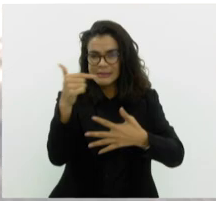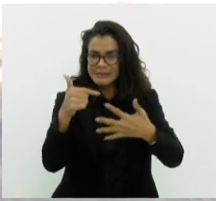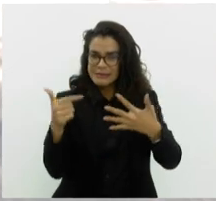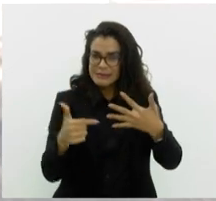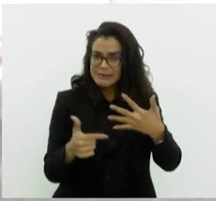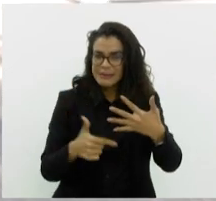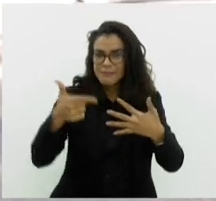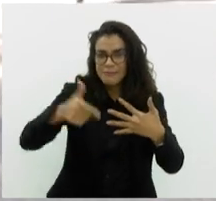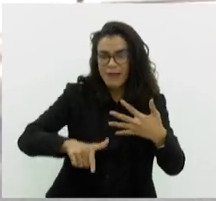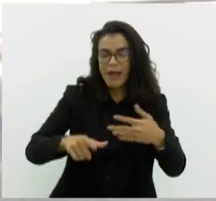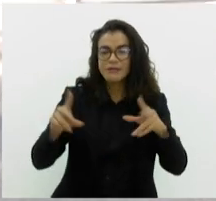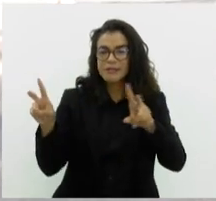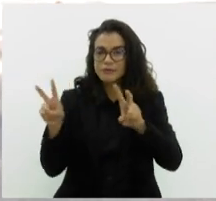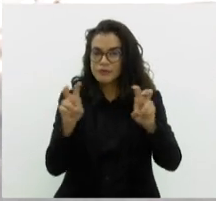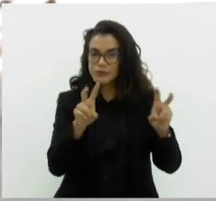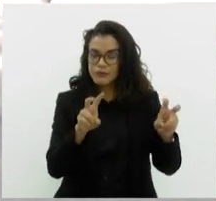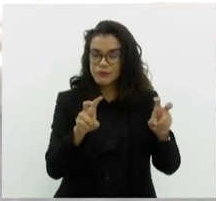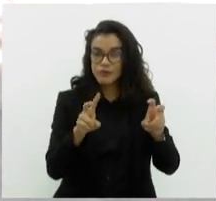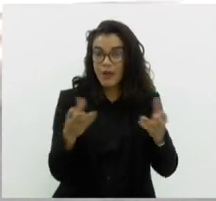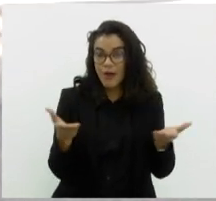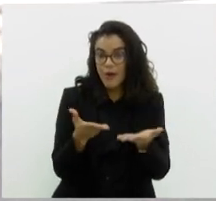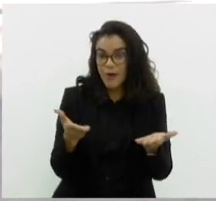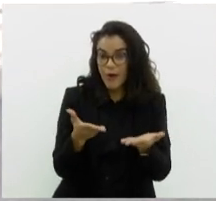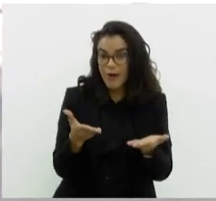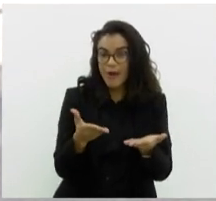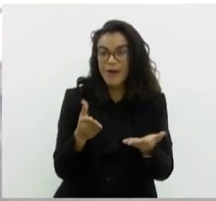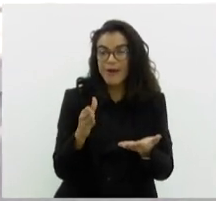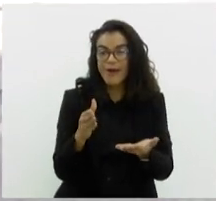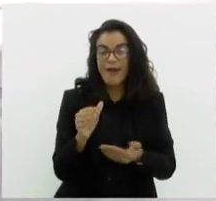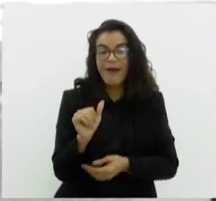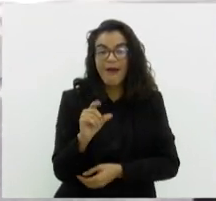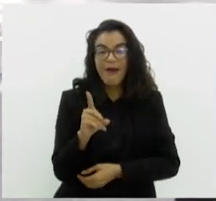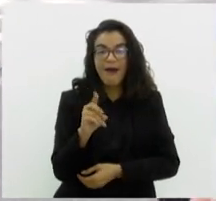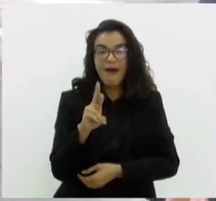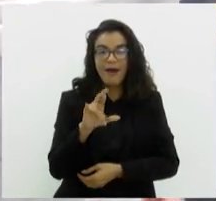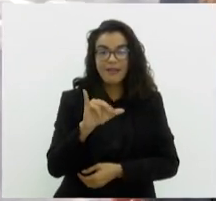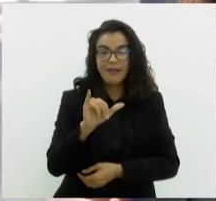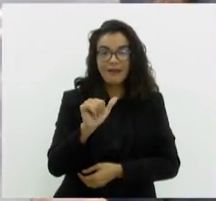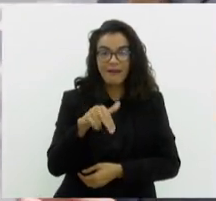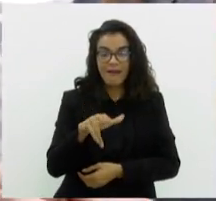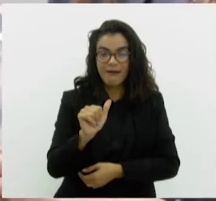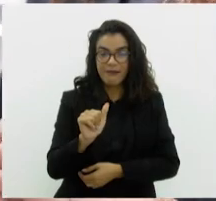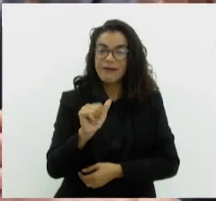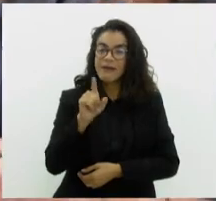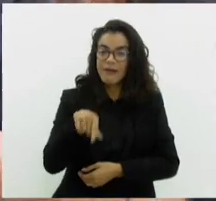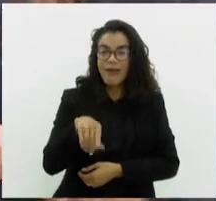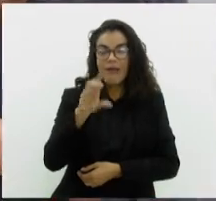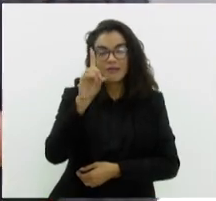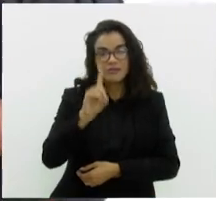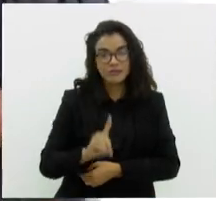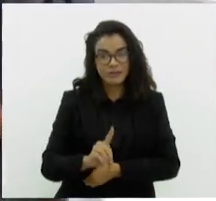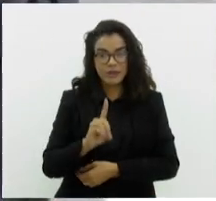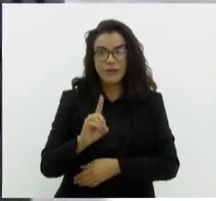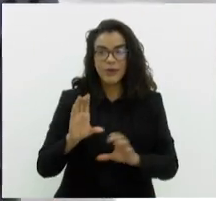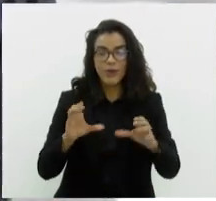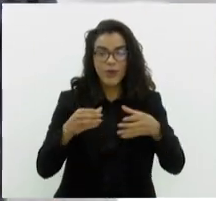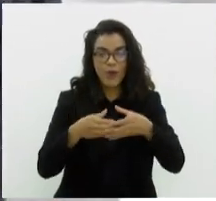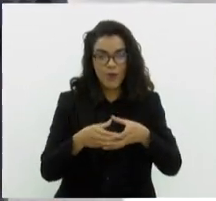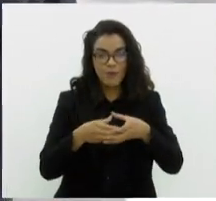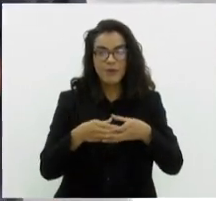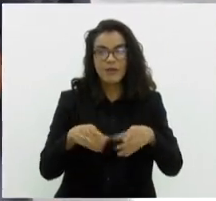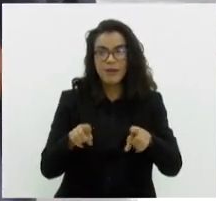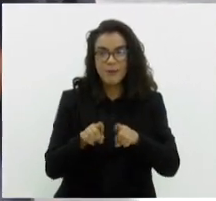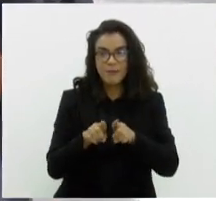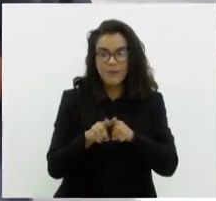ao longo dos próximos dias. Quem vai conversar com a gente essa manhã é a Adriana Bocaiuva, que é a diretora-presidente do Comitê de Bacias